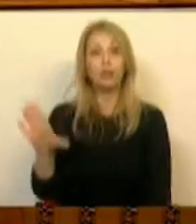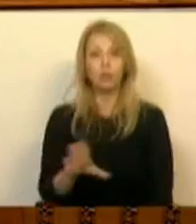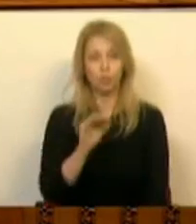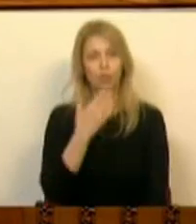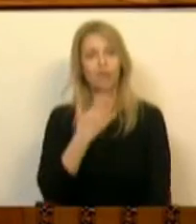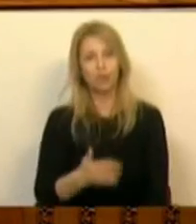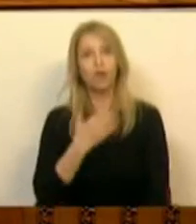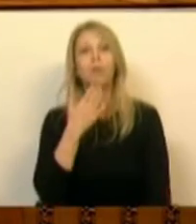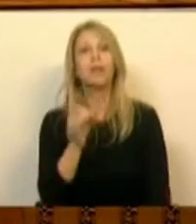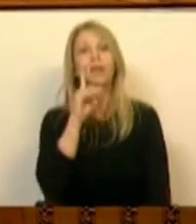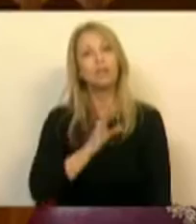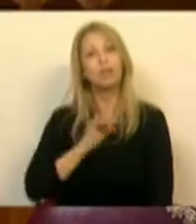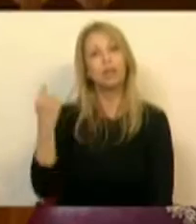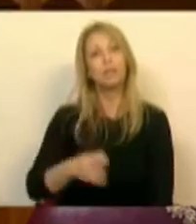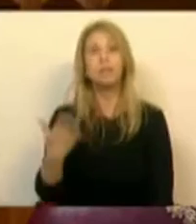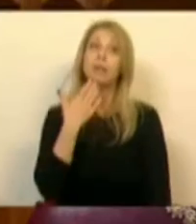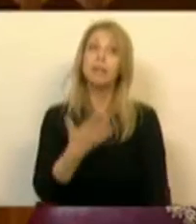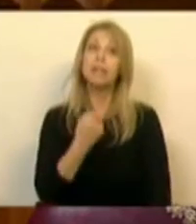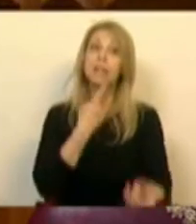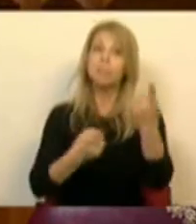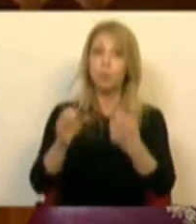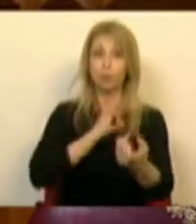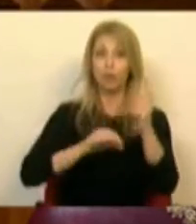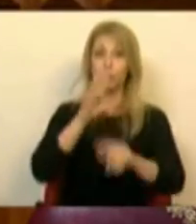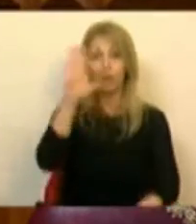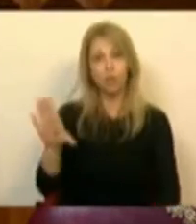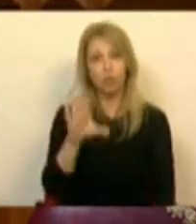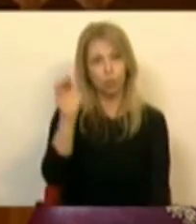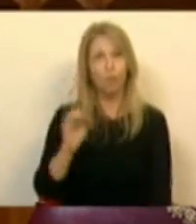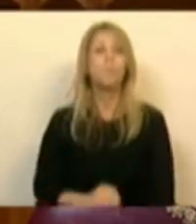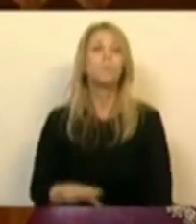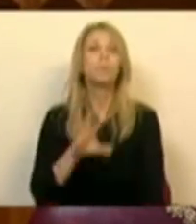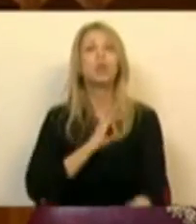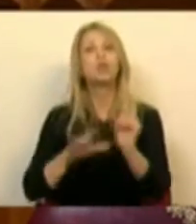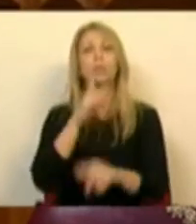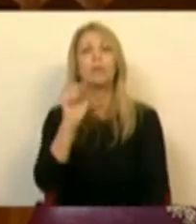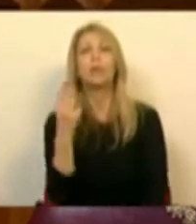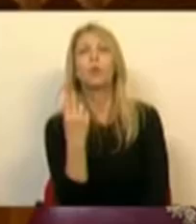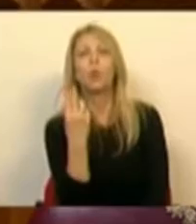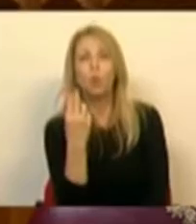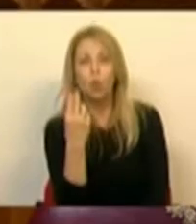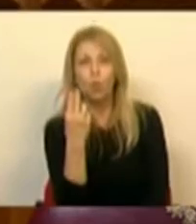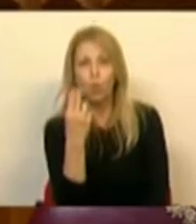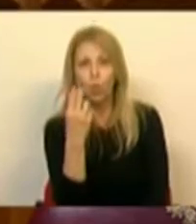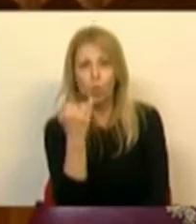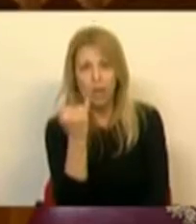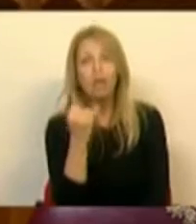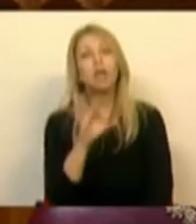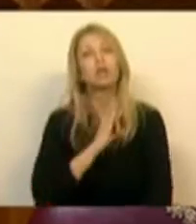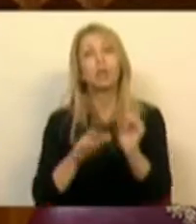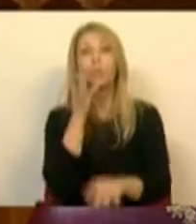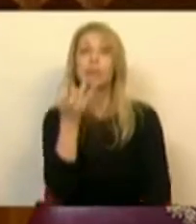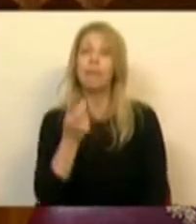Muito obrigado, Sra. Presidente. Agradeço as perguntas do Sr. Deputado João Dias, do Sr. Deputado Rui Rocha e do Deputado Pedro Filipe Soares.